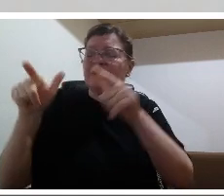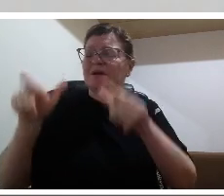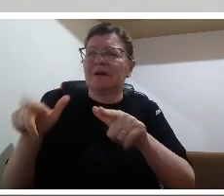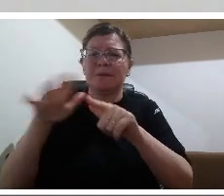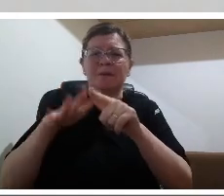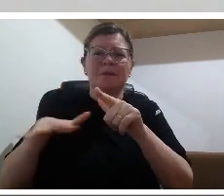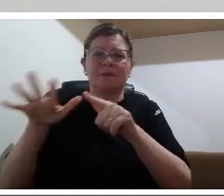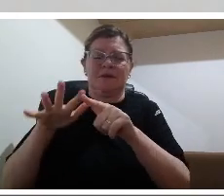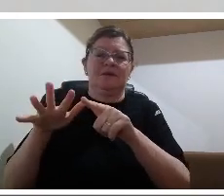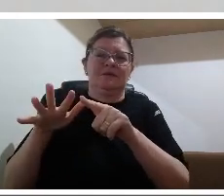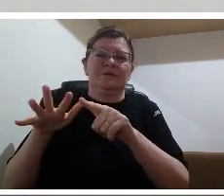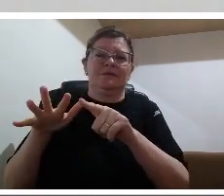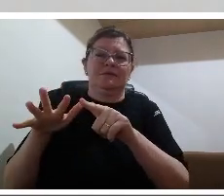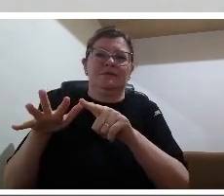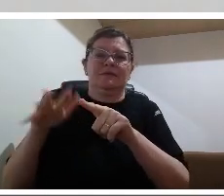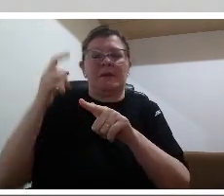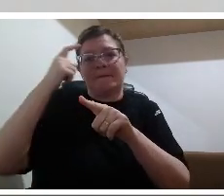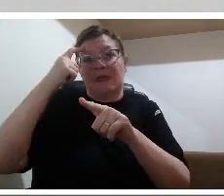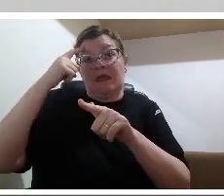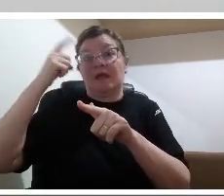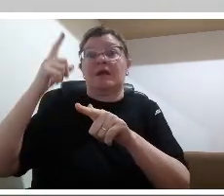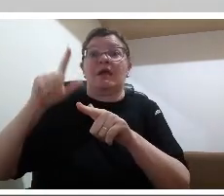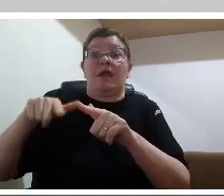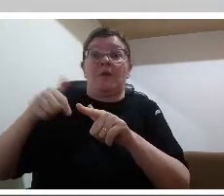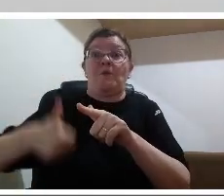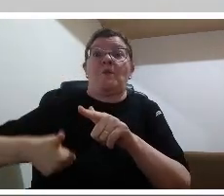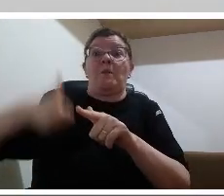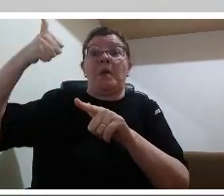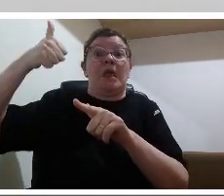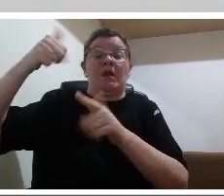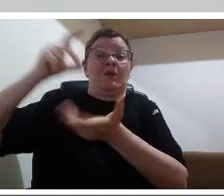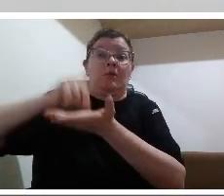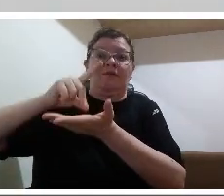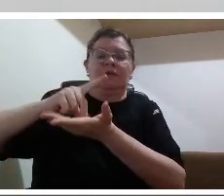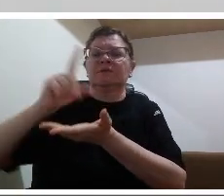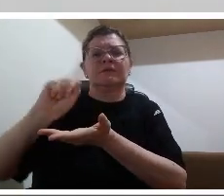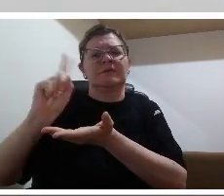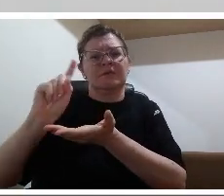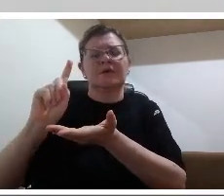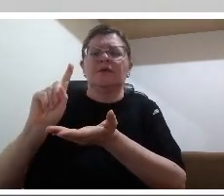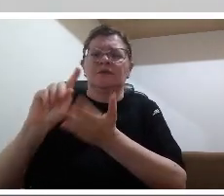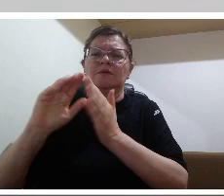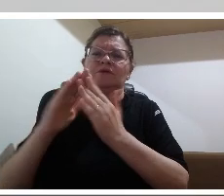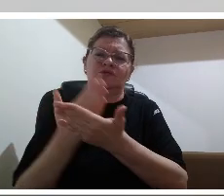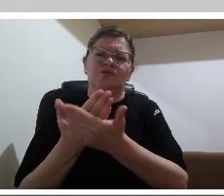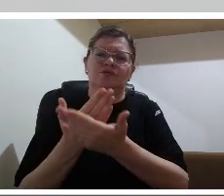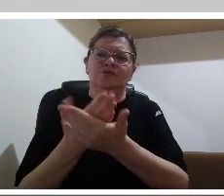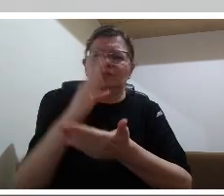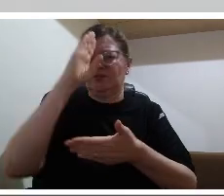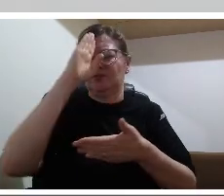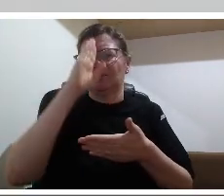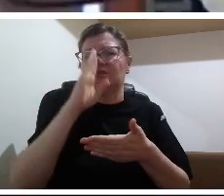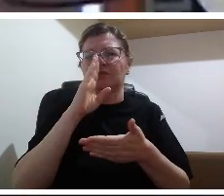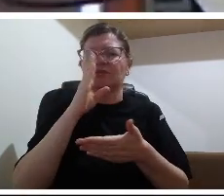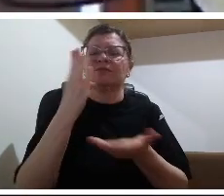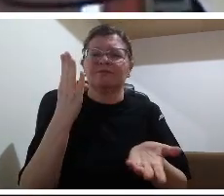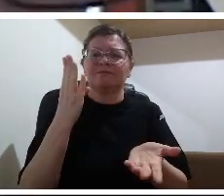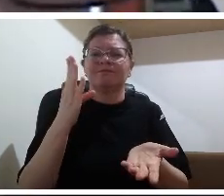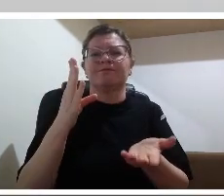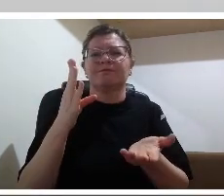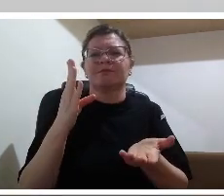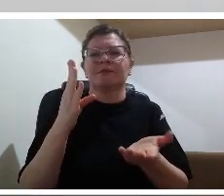ela busca sempre se aproximar desse ambiente ideal que nós também colaboramos como profissionais da educação para criá-lo